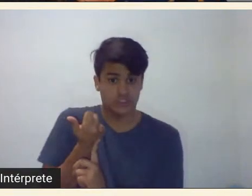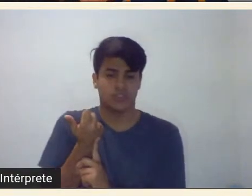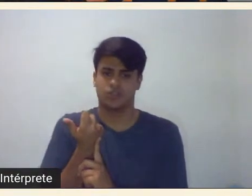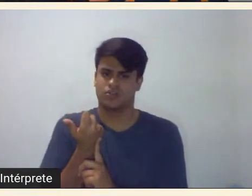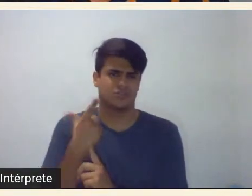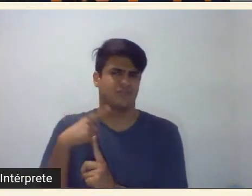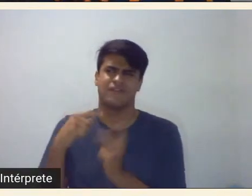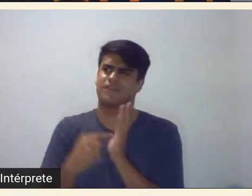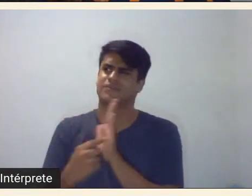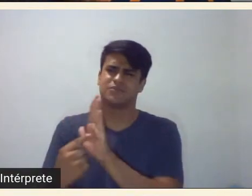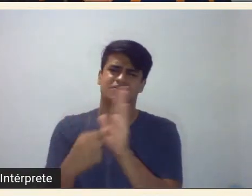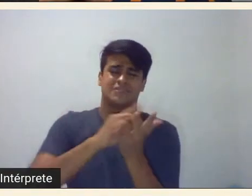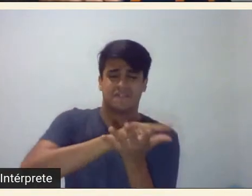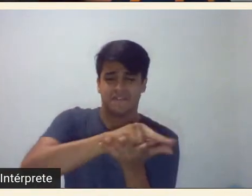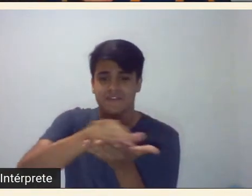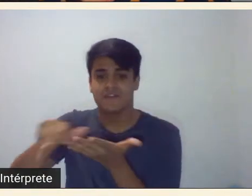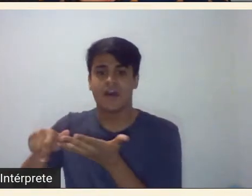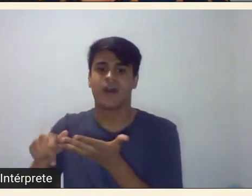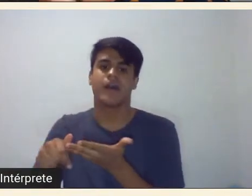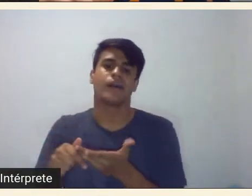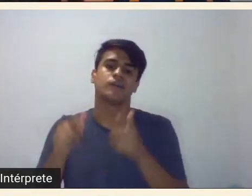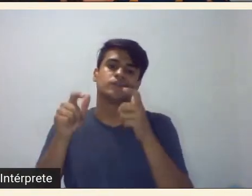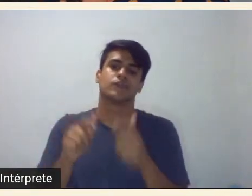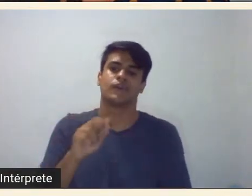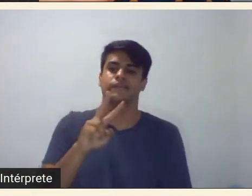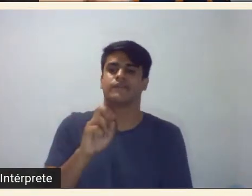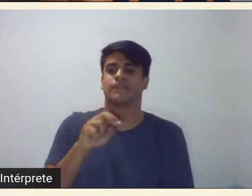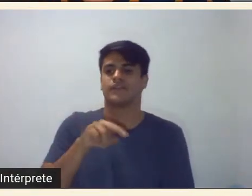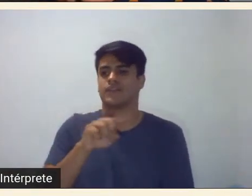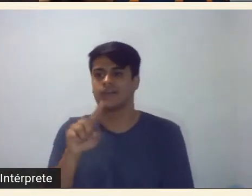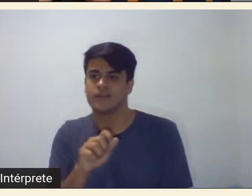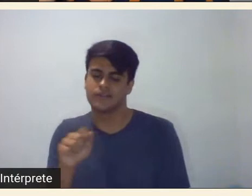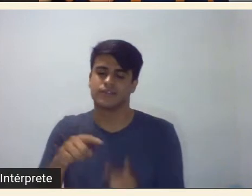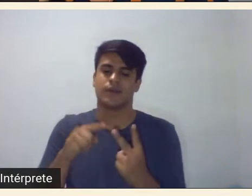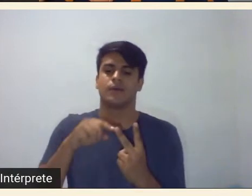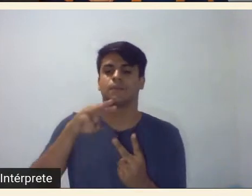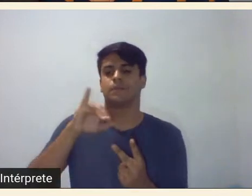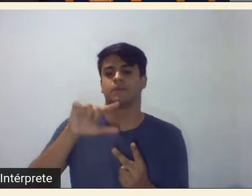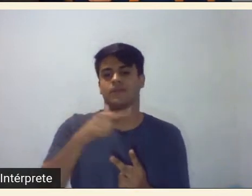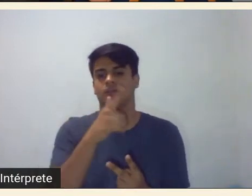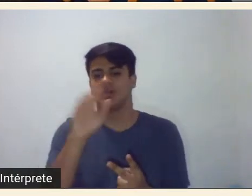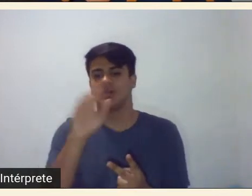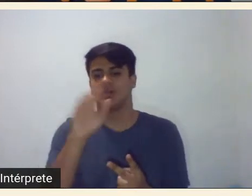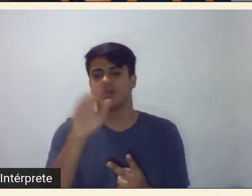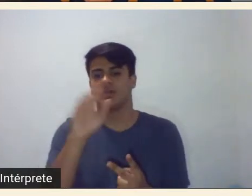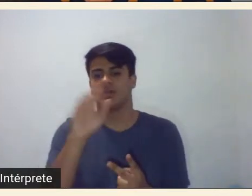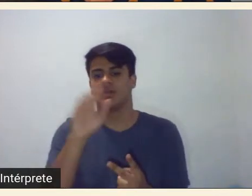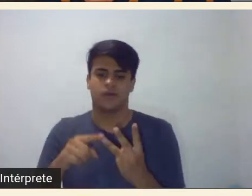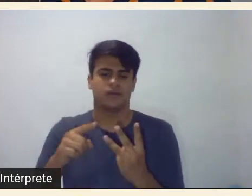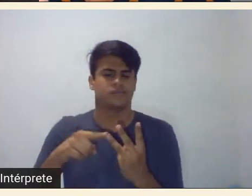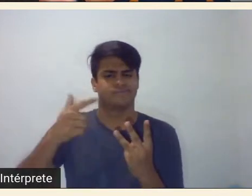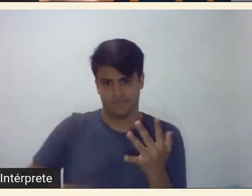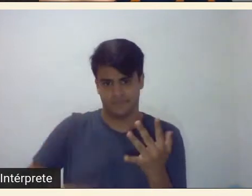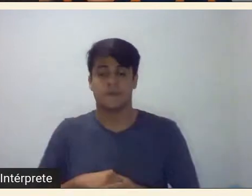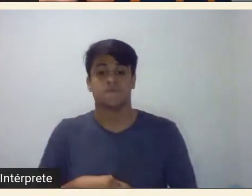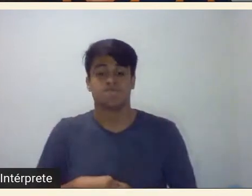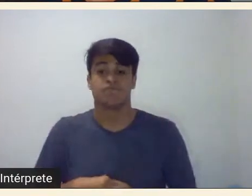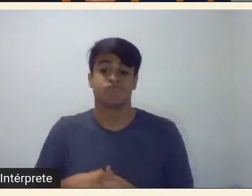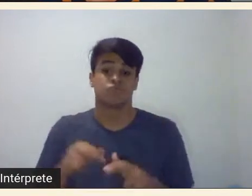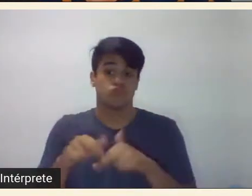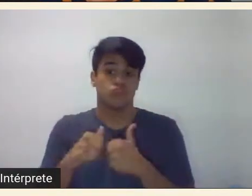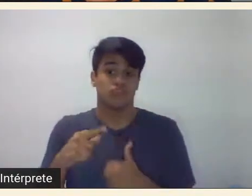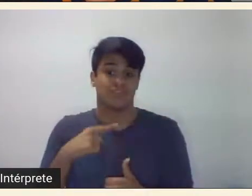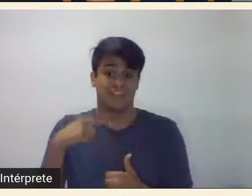exposições certo em Veneza em Florença em Milão etc pelo fato pelo dela ter se afastado